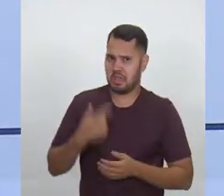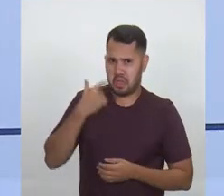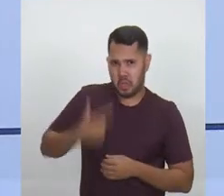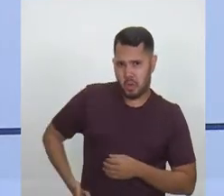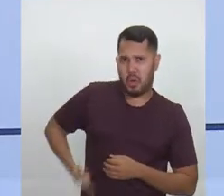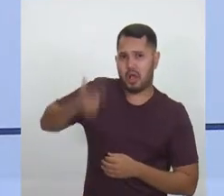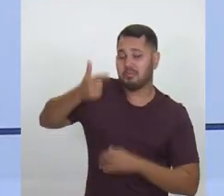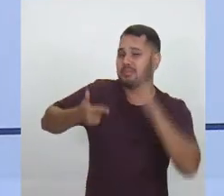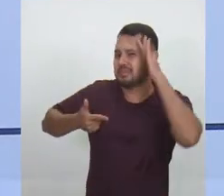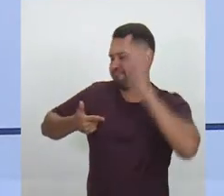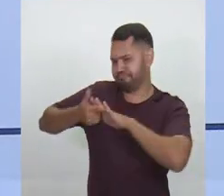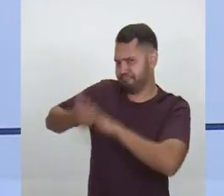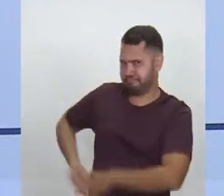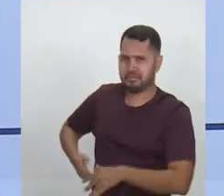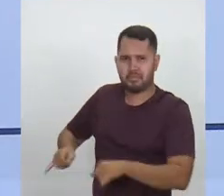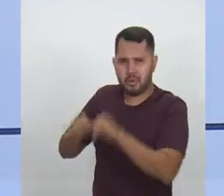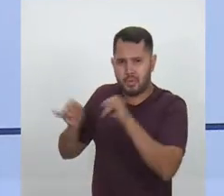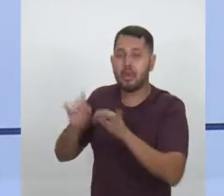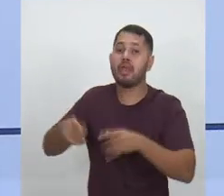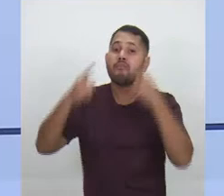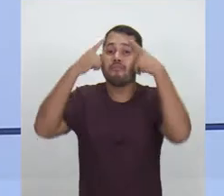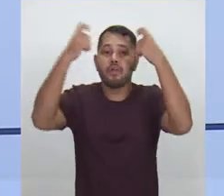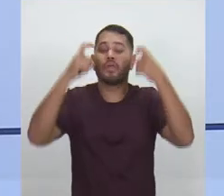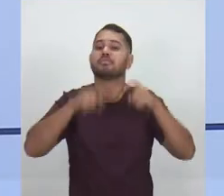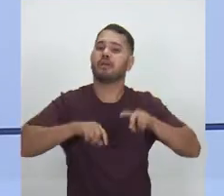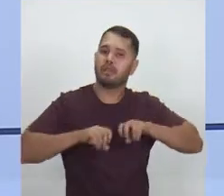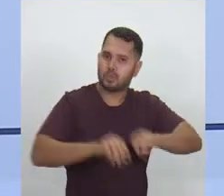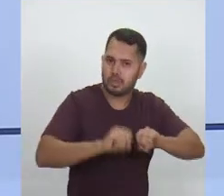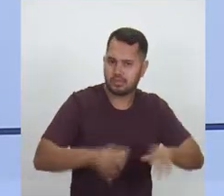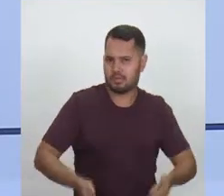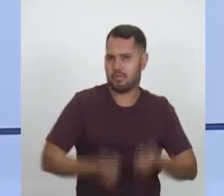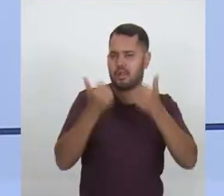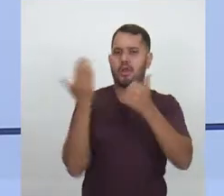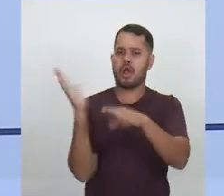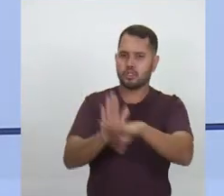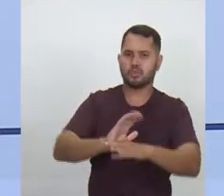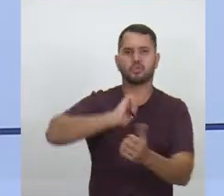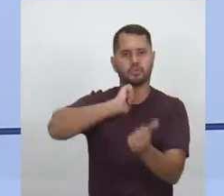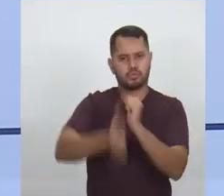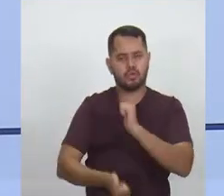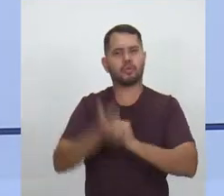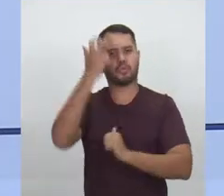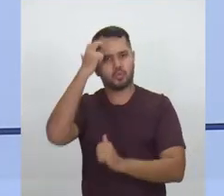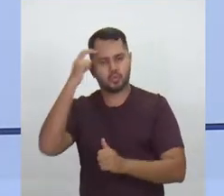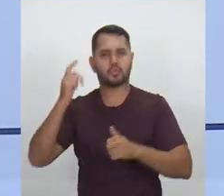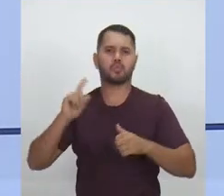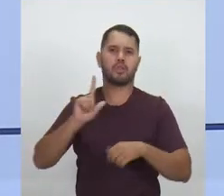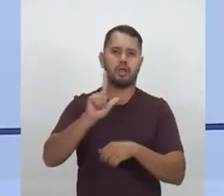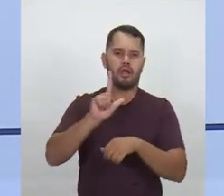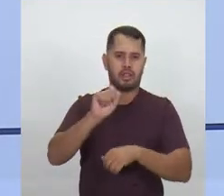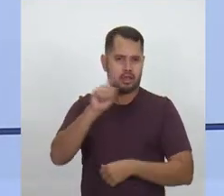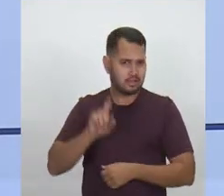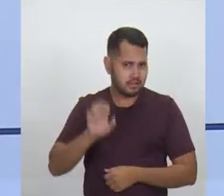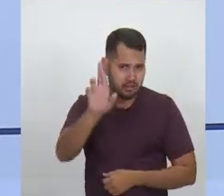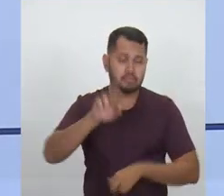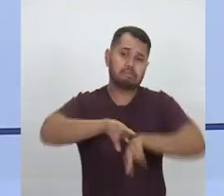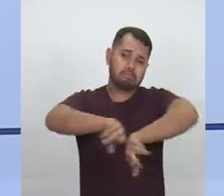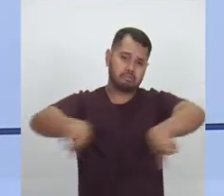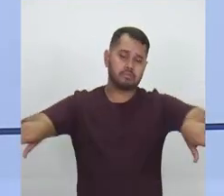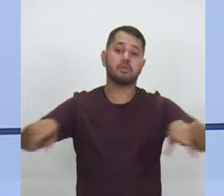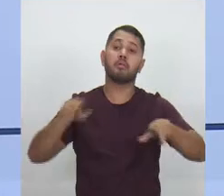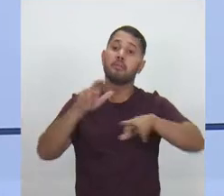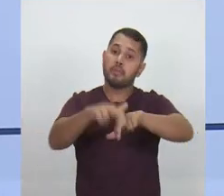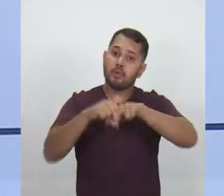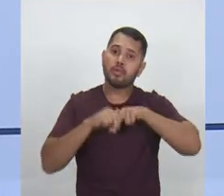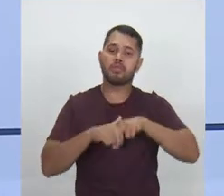mais poderosa para combater a violência que é a educação, o esporte, o lazer e a cultura. Por isso, nós vamos ocupar todos